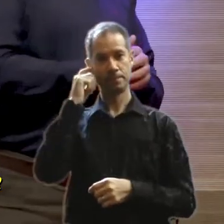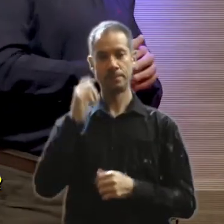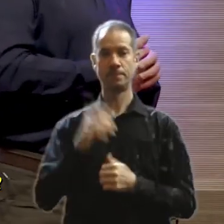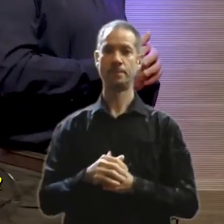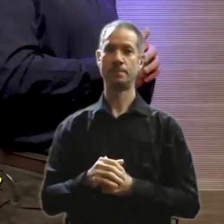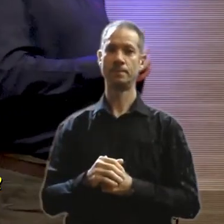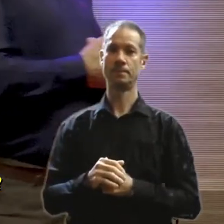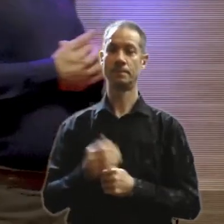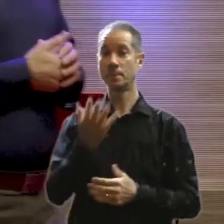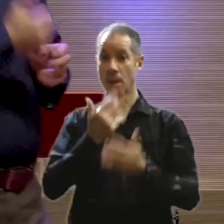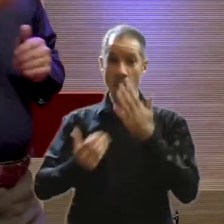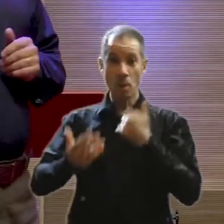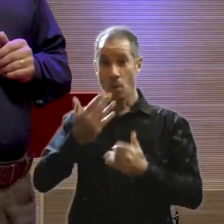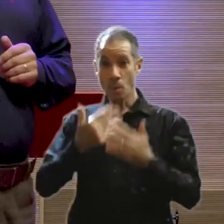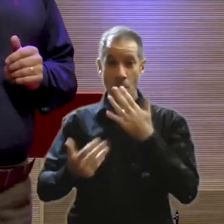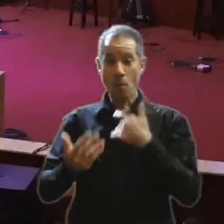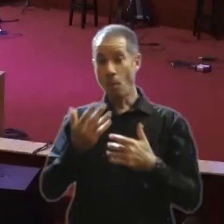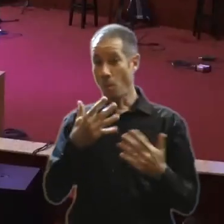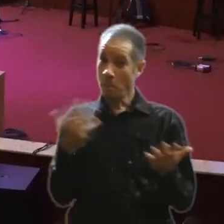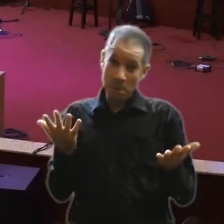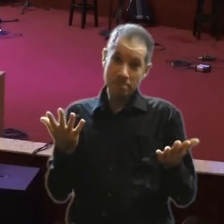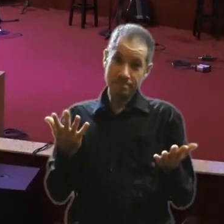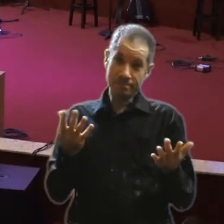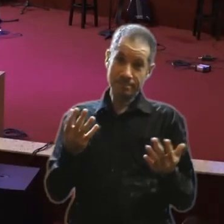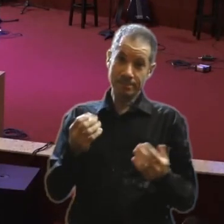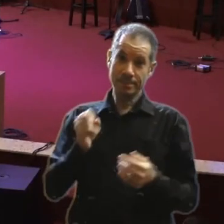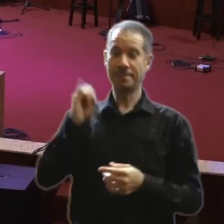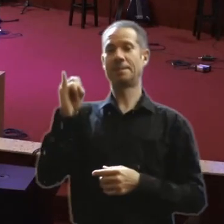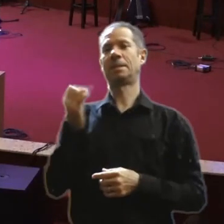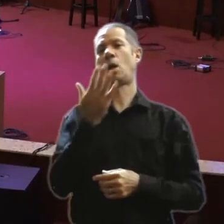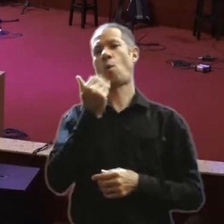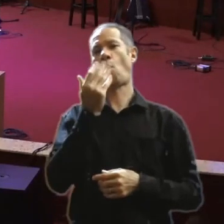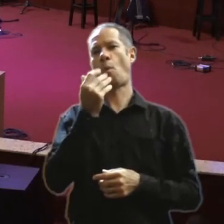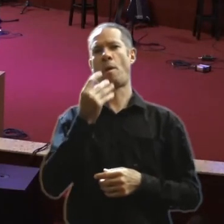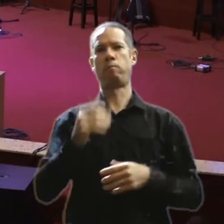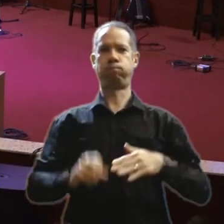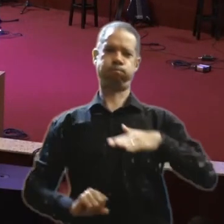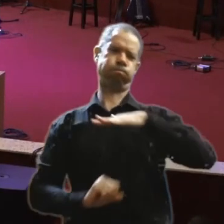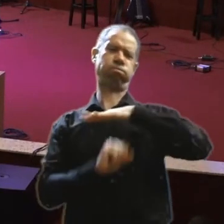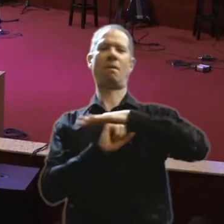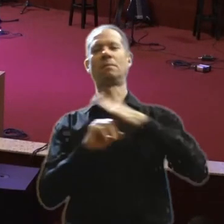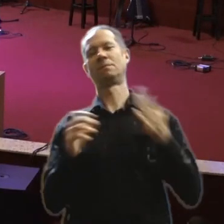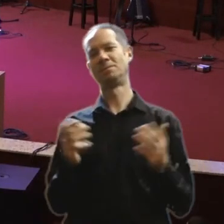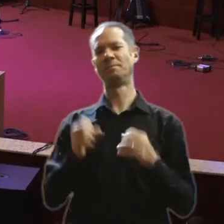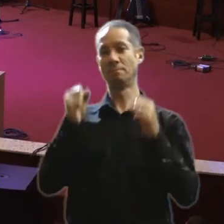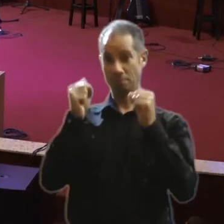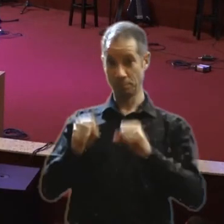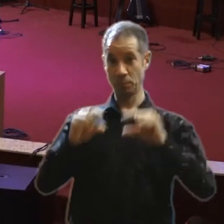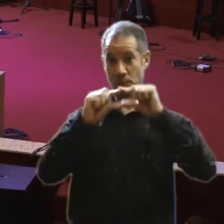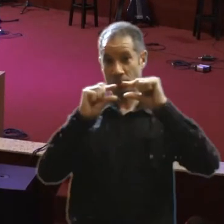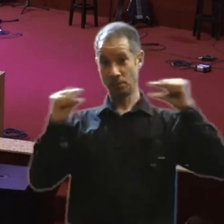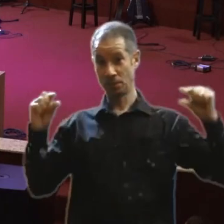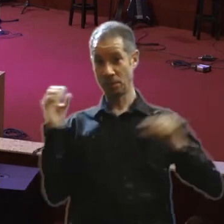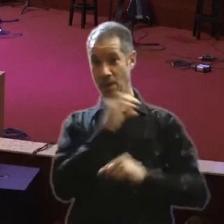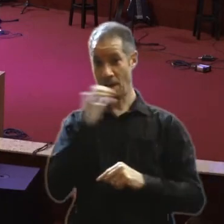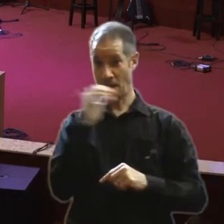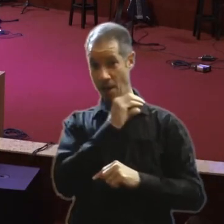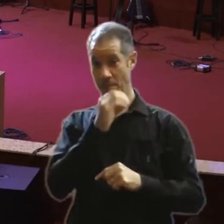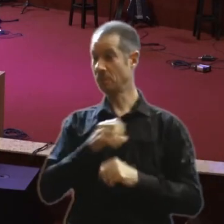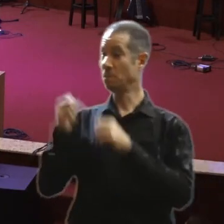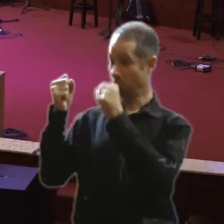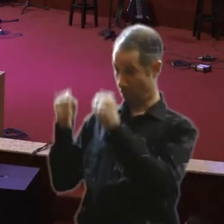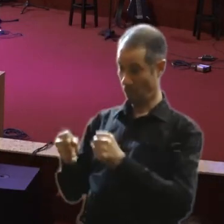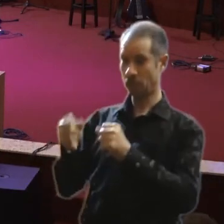pessoa come muito, é. Ó, se comer muito. Posso citar um versículo rapidinho, pastor? Pode, irmão.